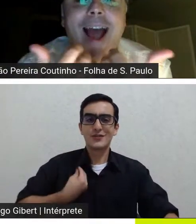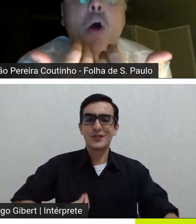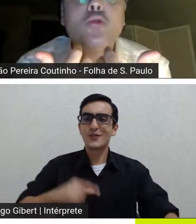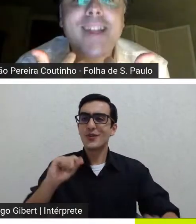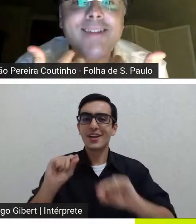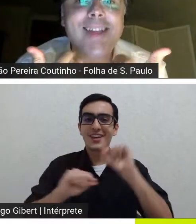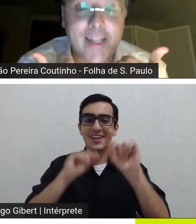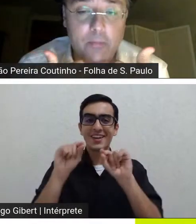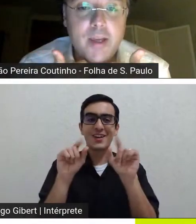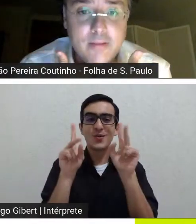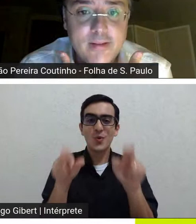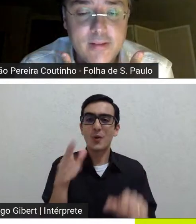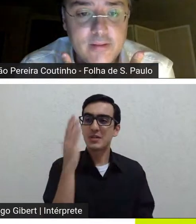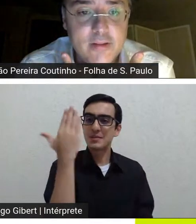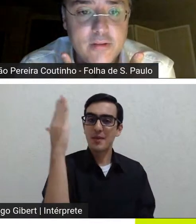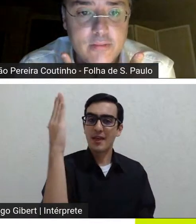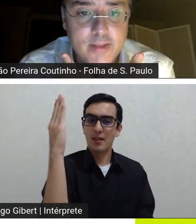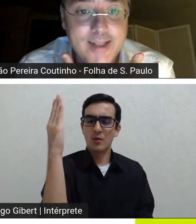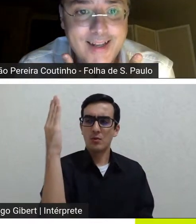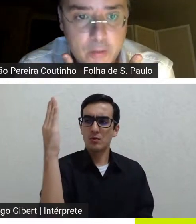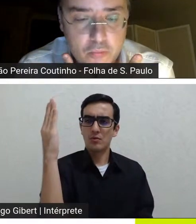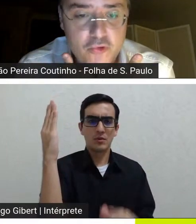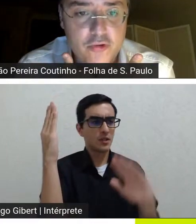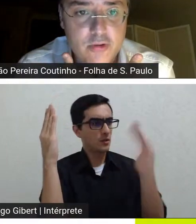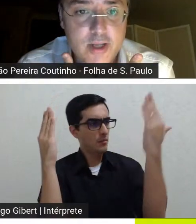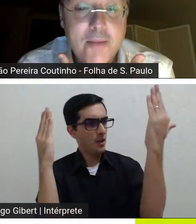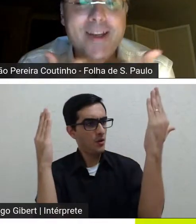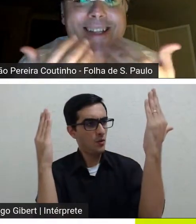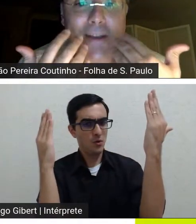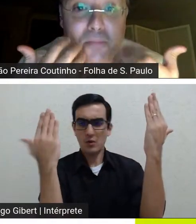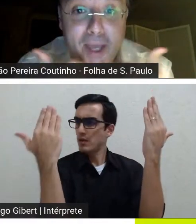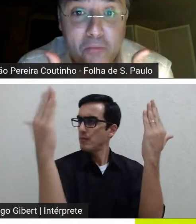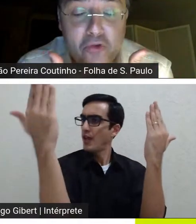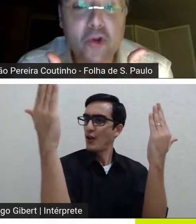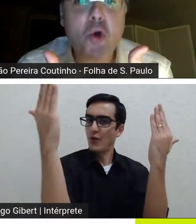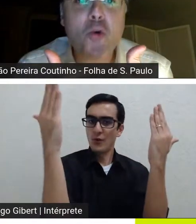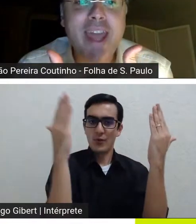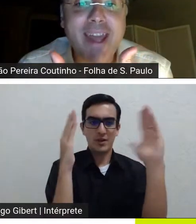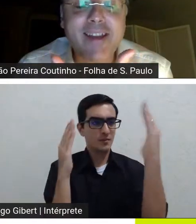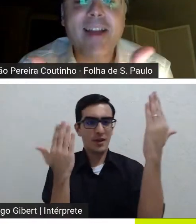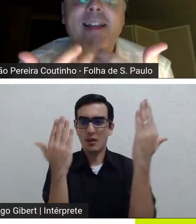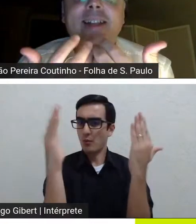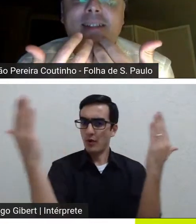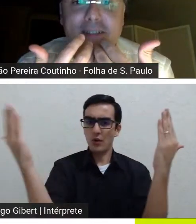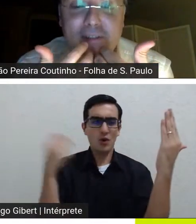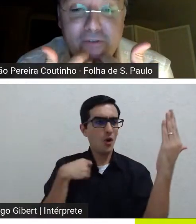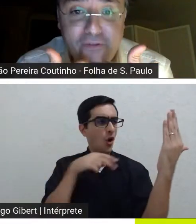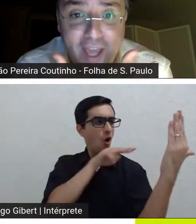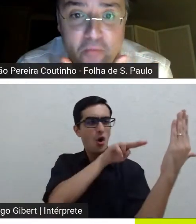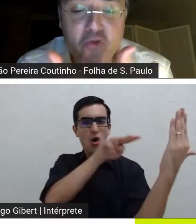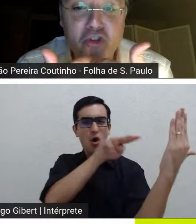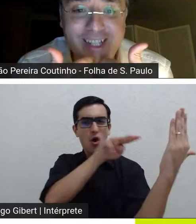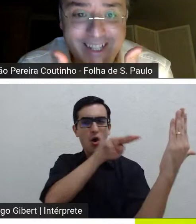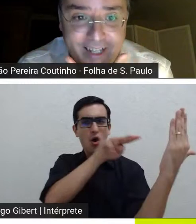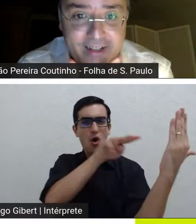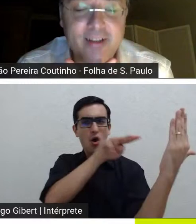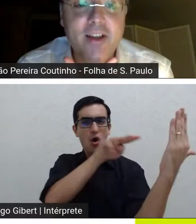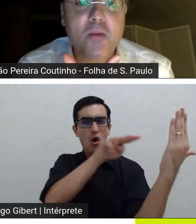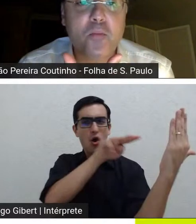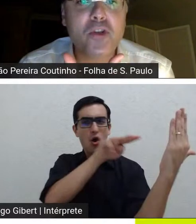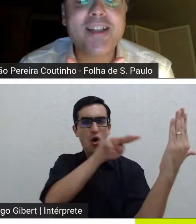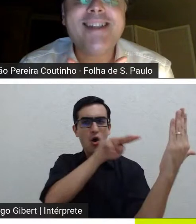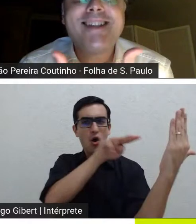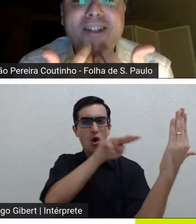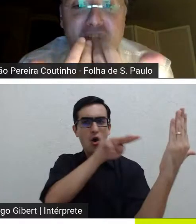o que é que autenticamente queremos mas sabemos o que é que devemos querer